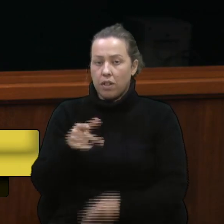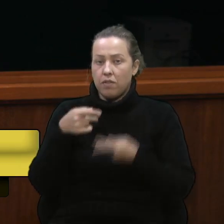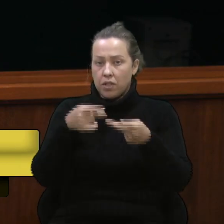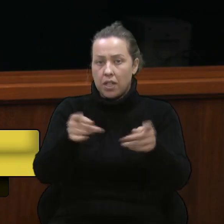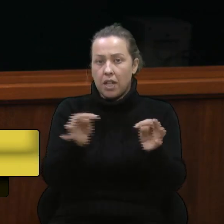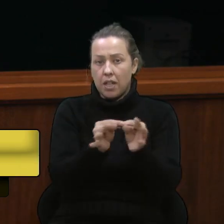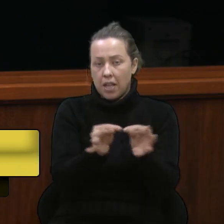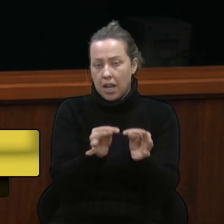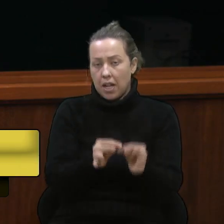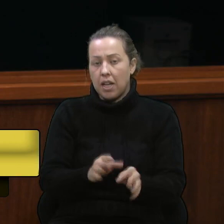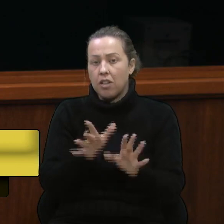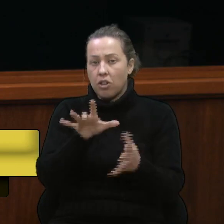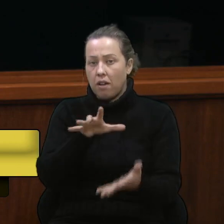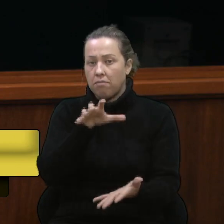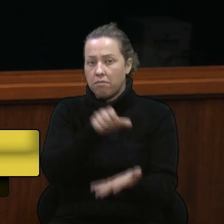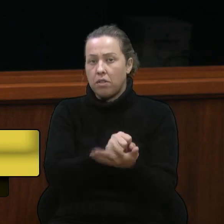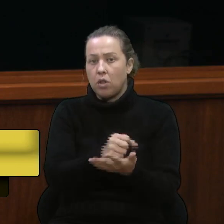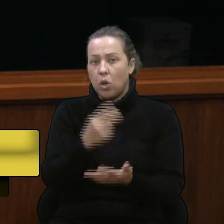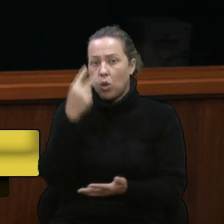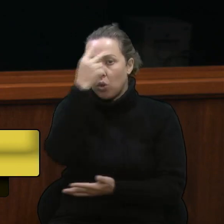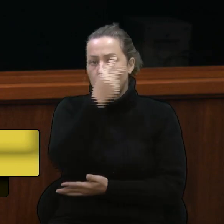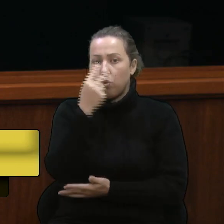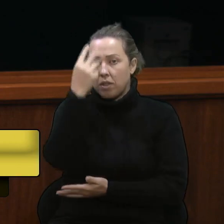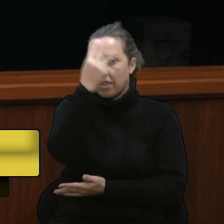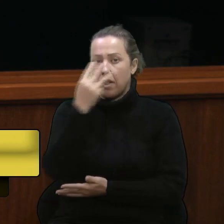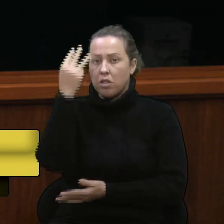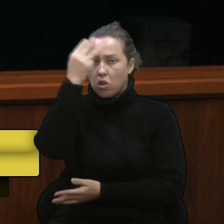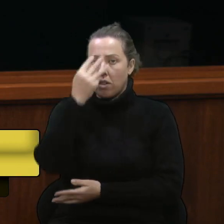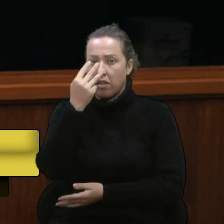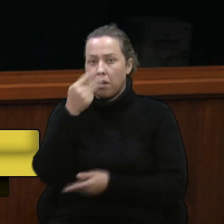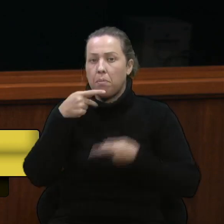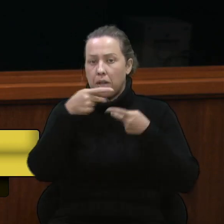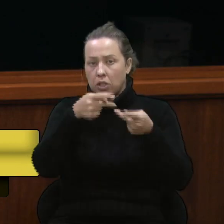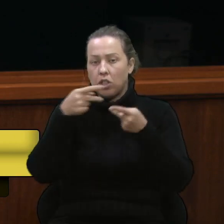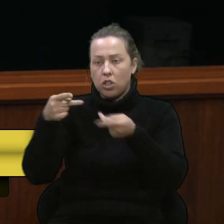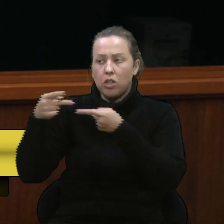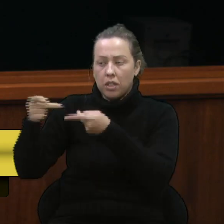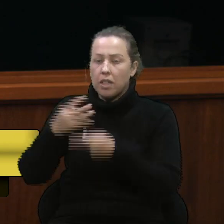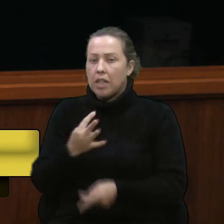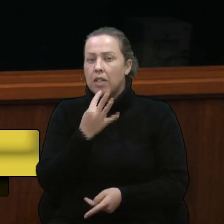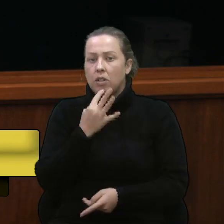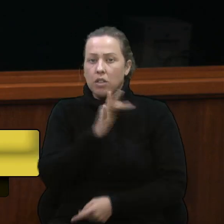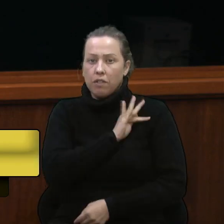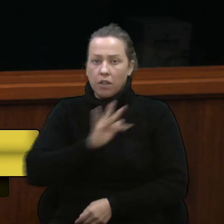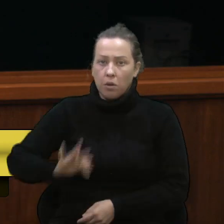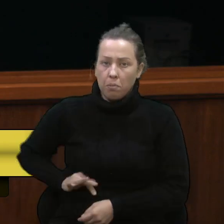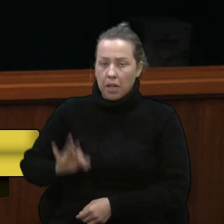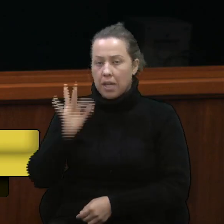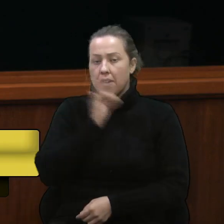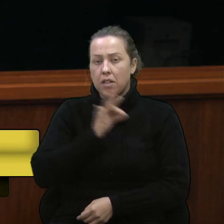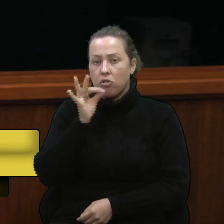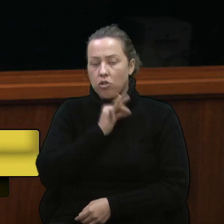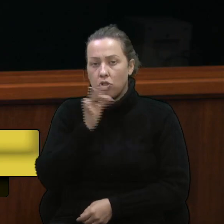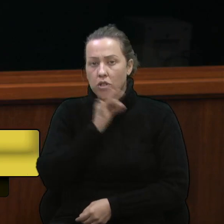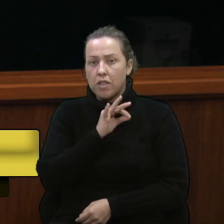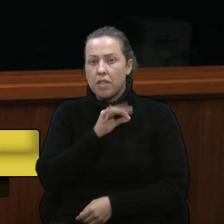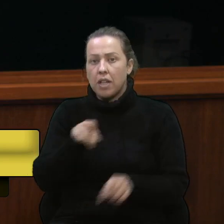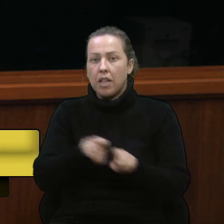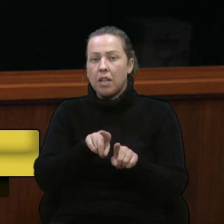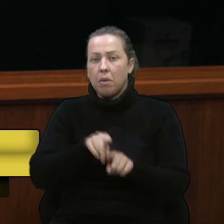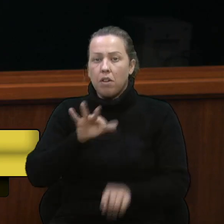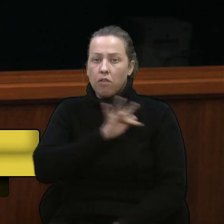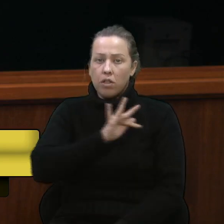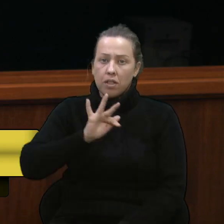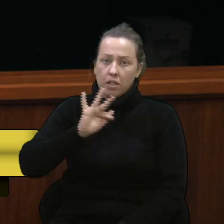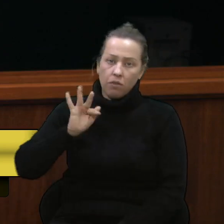técnica, então, já reservem aí duas horas, três horas para a gente rodar, né, Farroupilha, Caxias e em direção também à Flores da